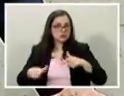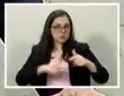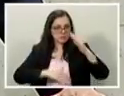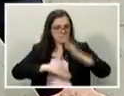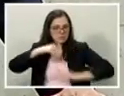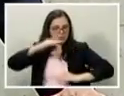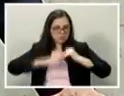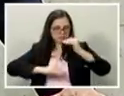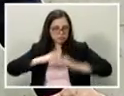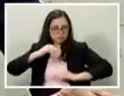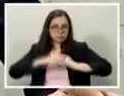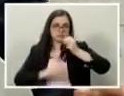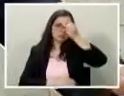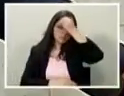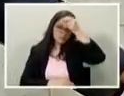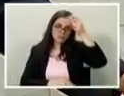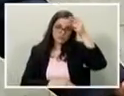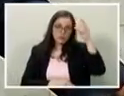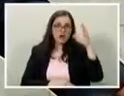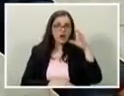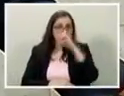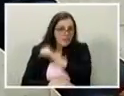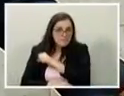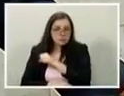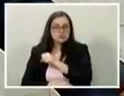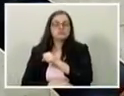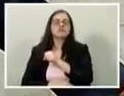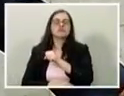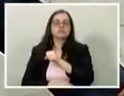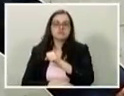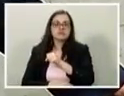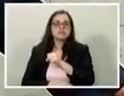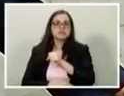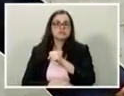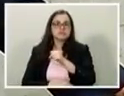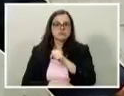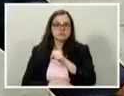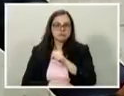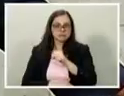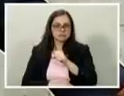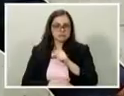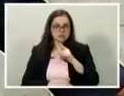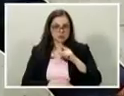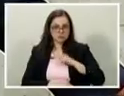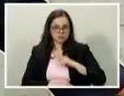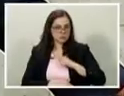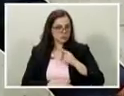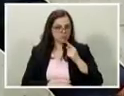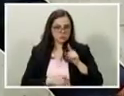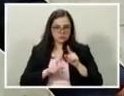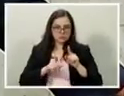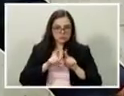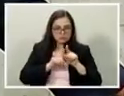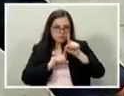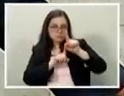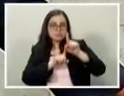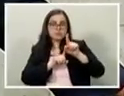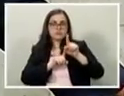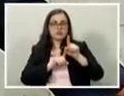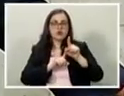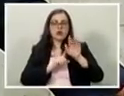e, rapidamente, se credencia para ser um eventual candidato a presidente da República.